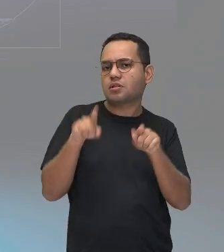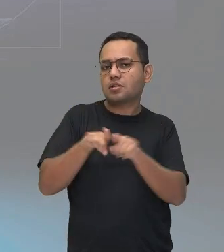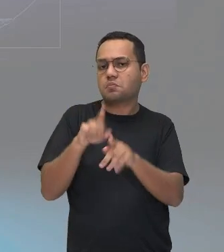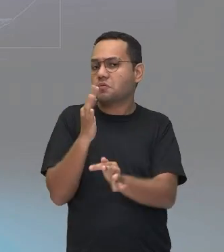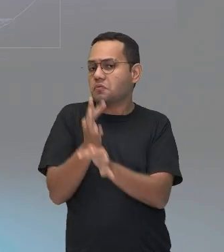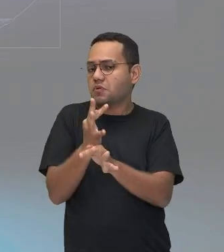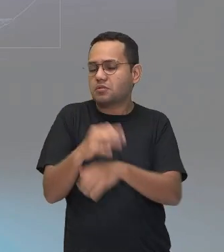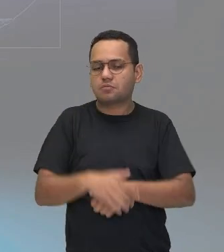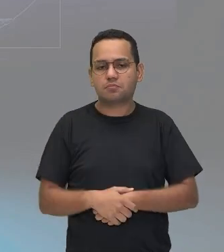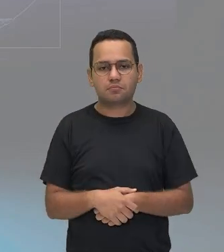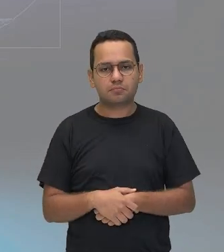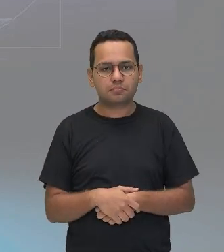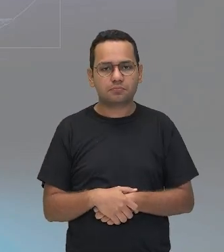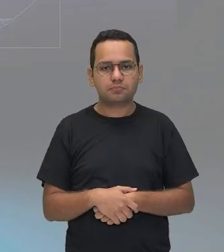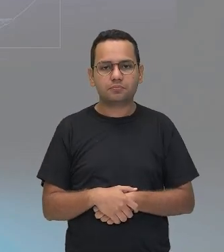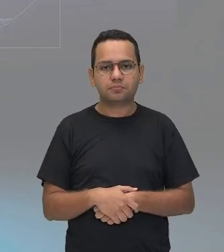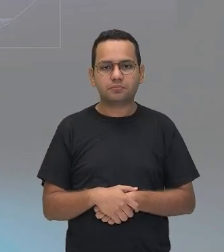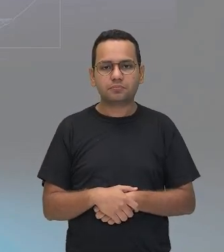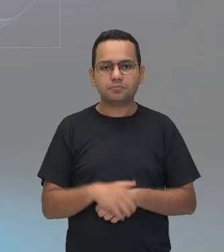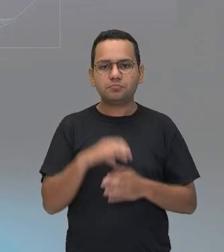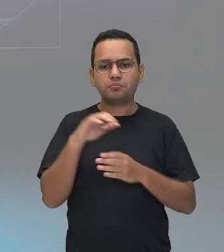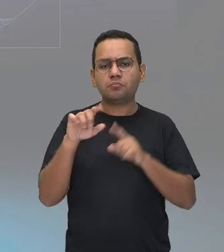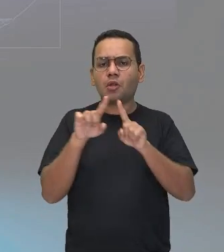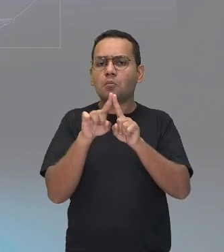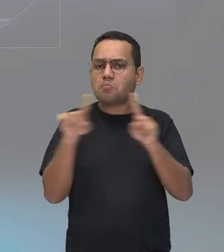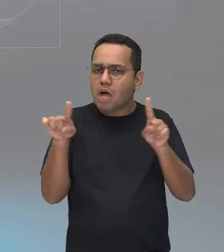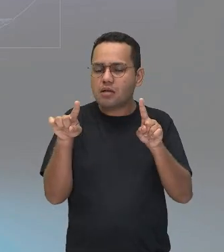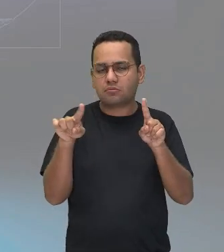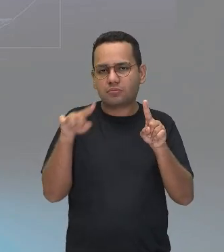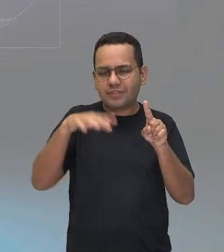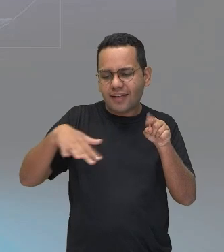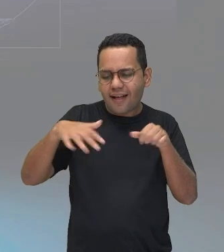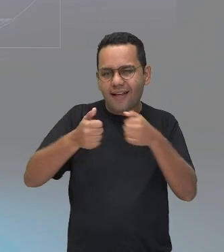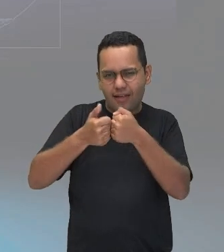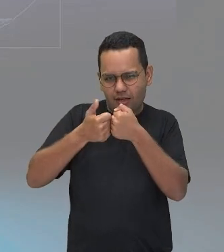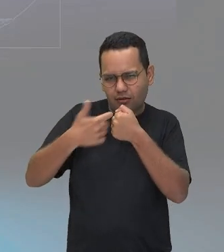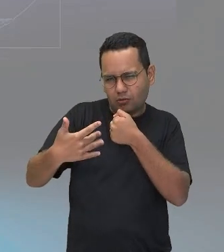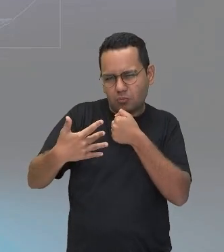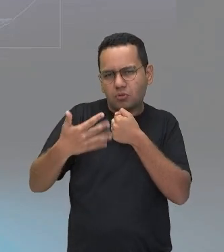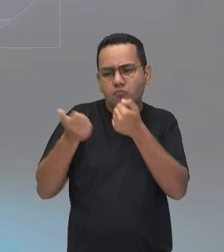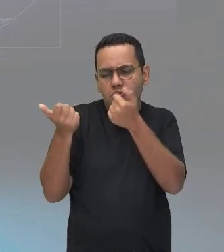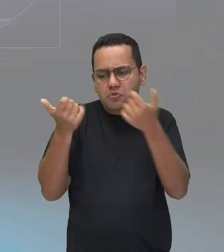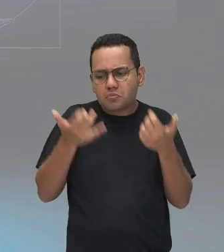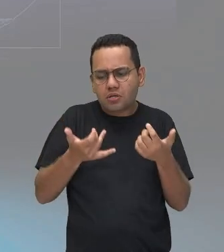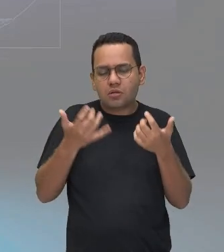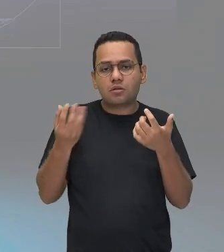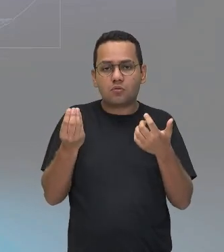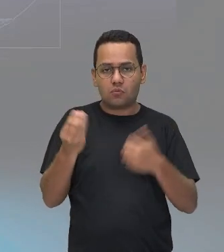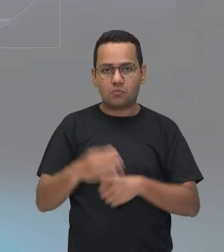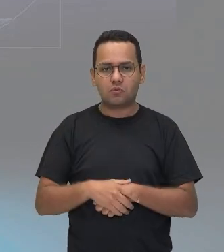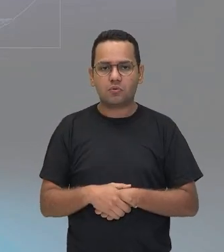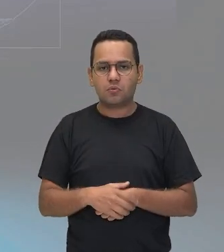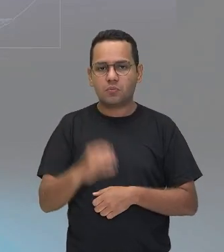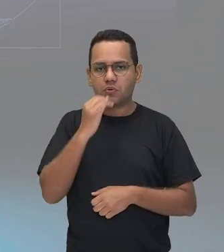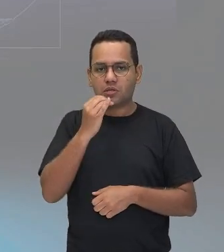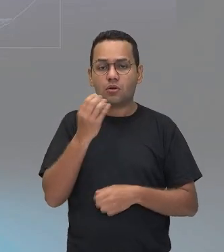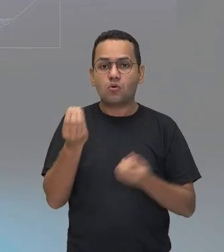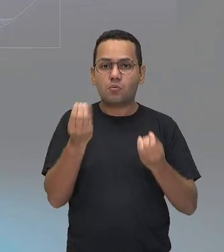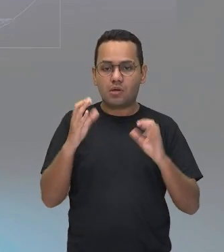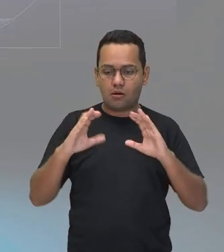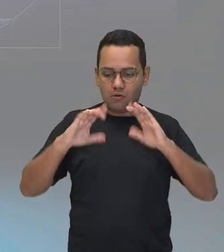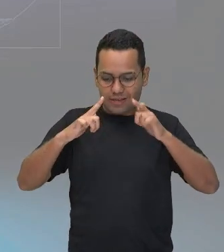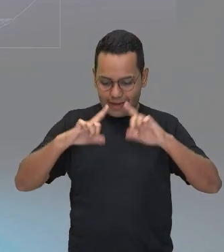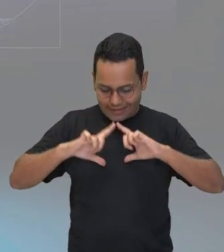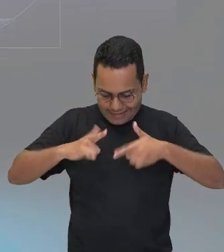no nosso caso, nós vamos ver aí o que acontece da parte física no nosso corpo, como nós